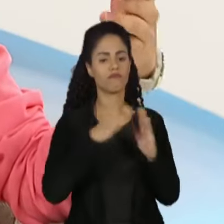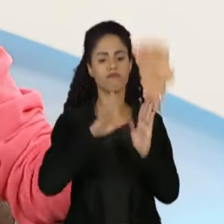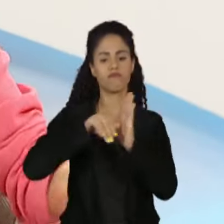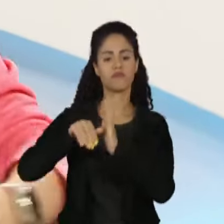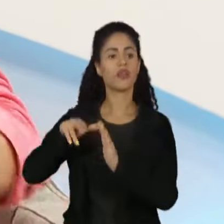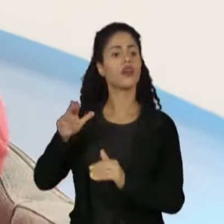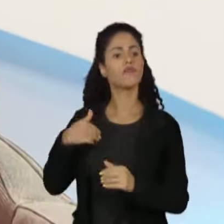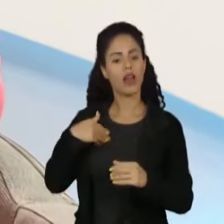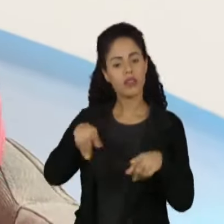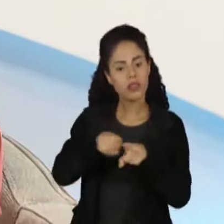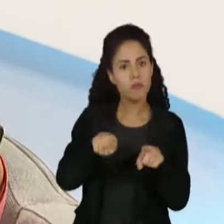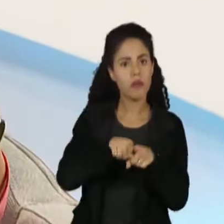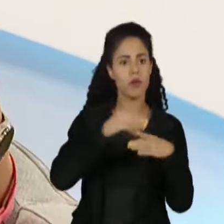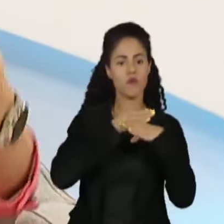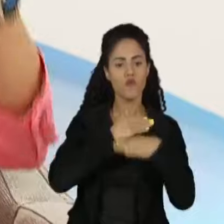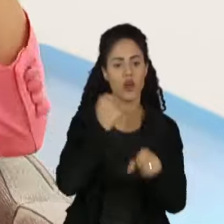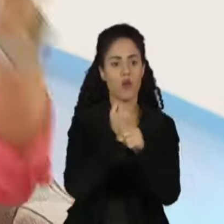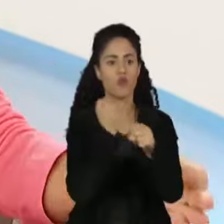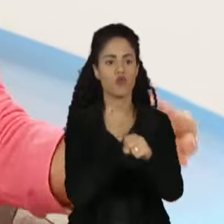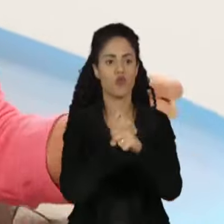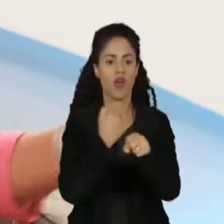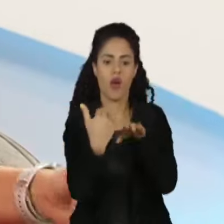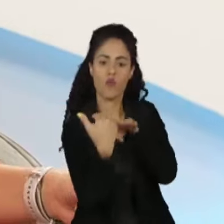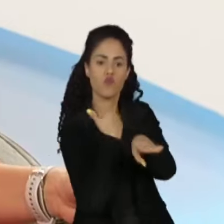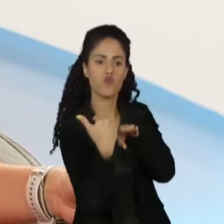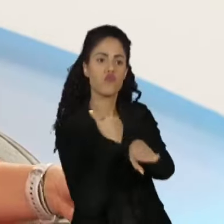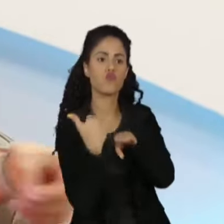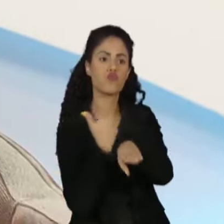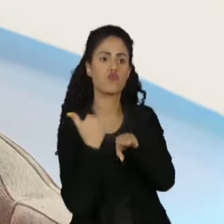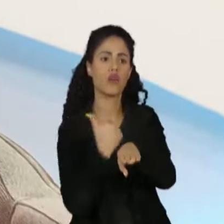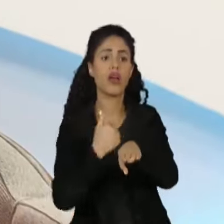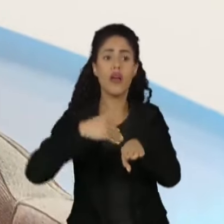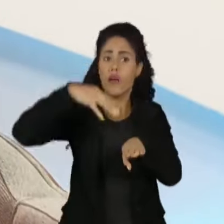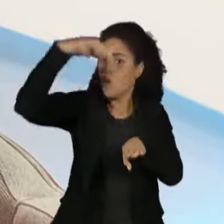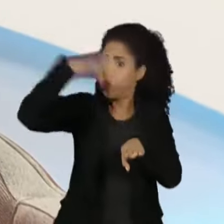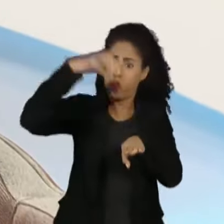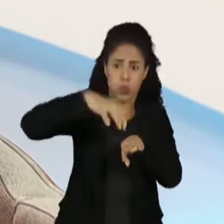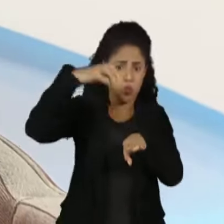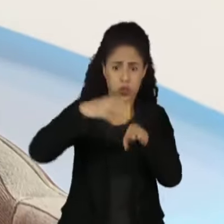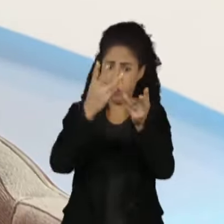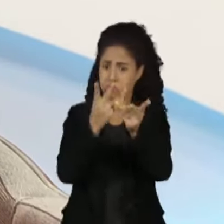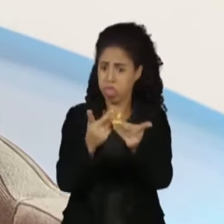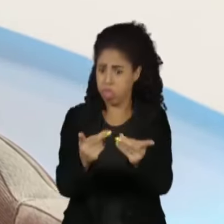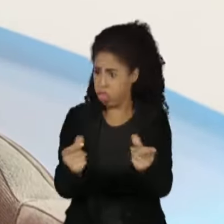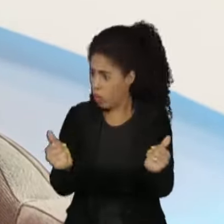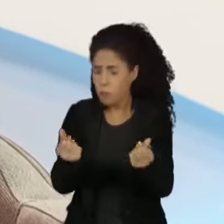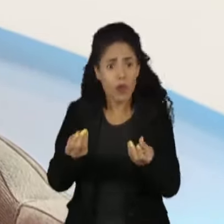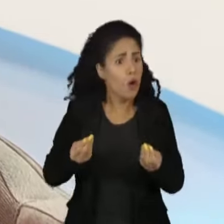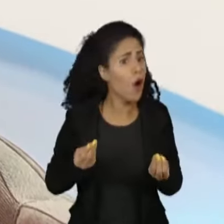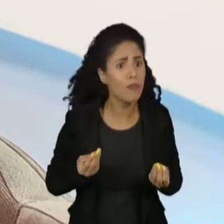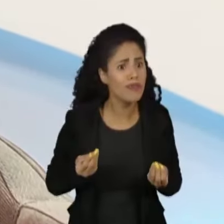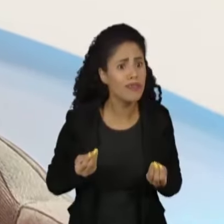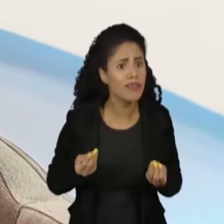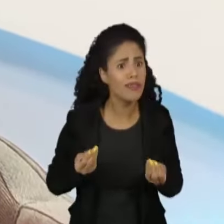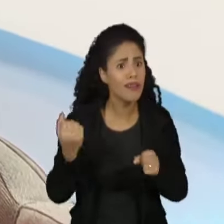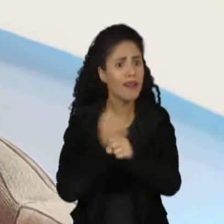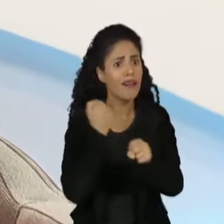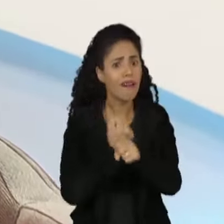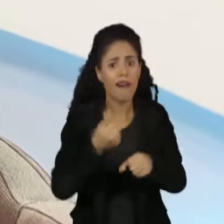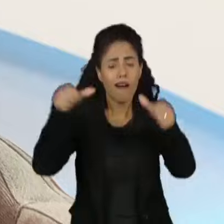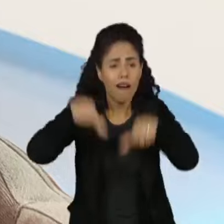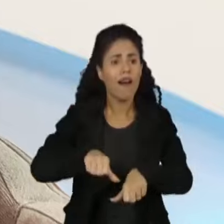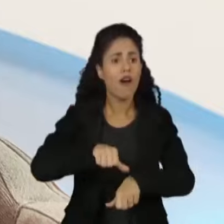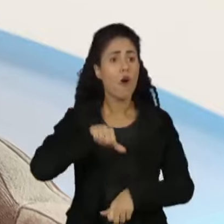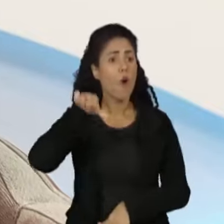eleição, asfaltaram. Não deu semanas, a chuva levou o asfalto. Favela do Vietnã, Jabaquara, fizeram uma obra de drenagem mal